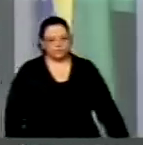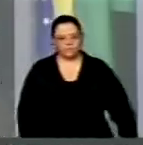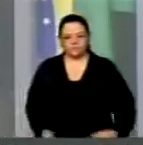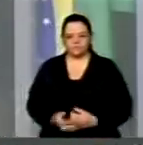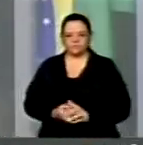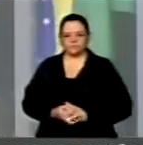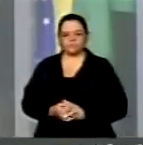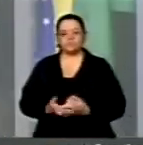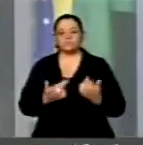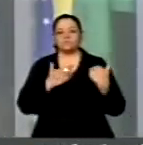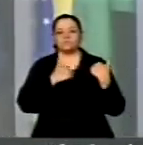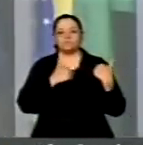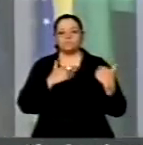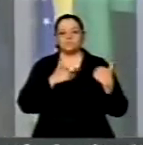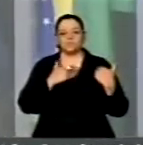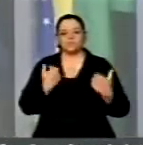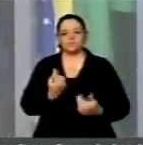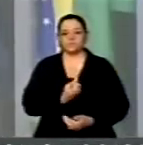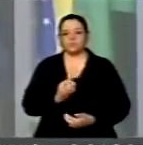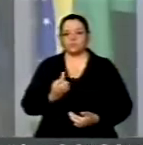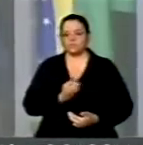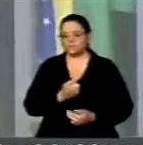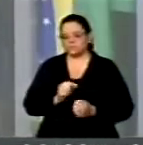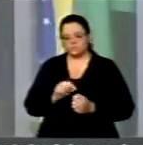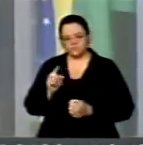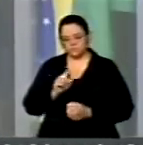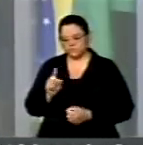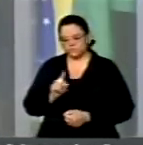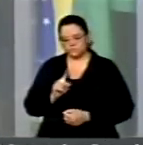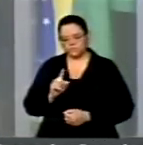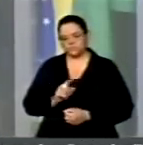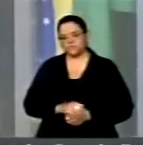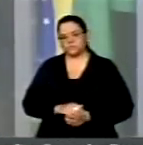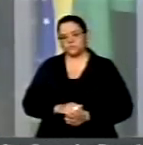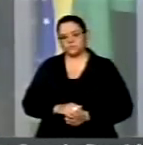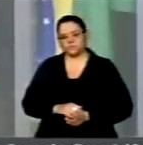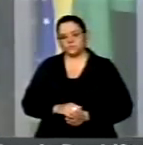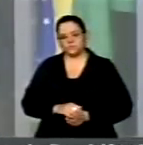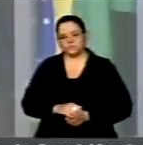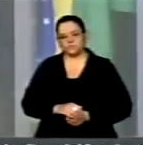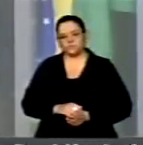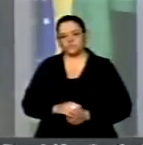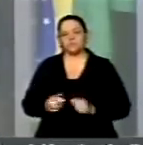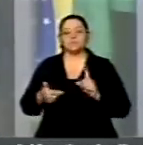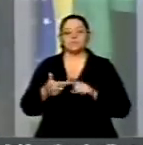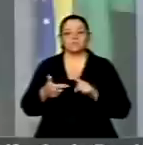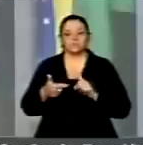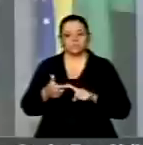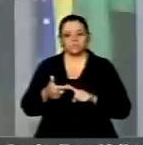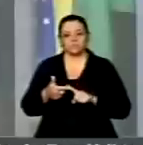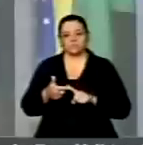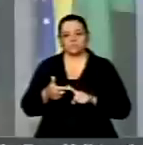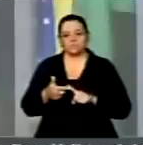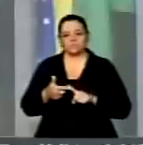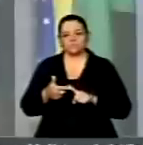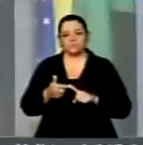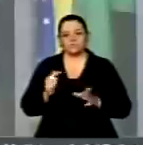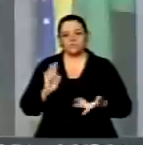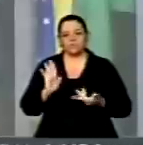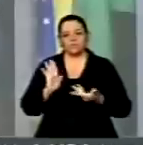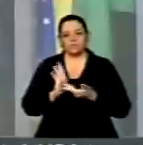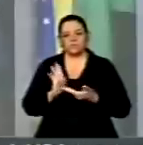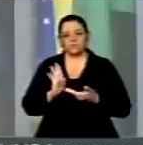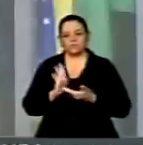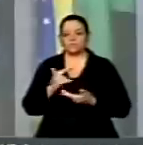despesas, sabemos todos. E, em segundo lugar, não pode a Câmara